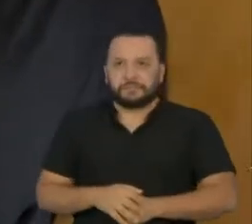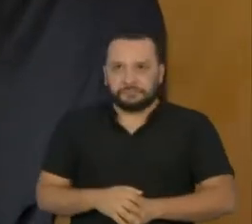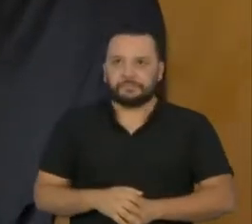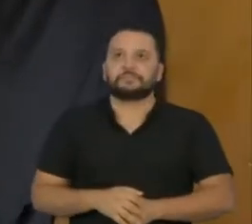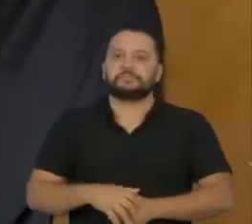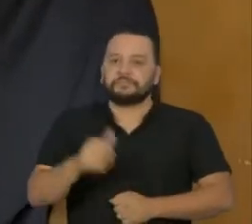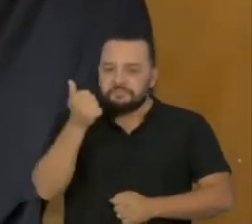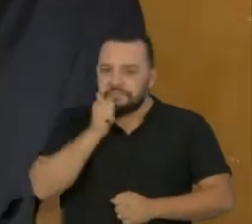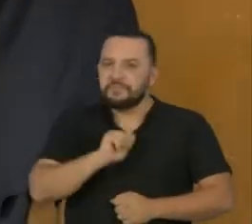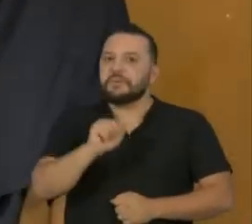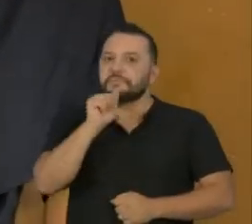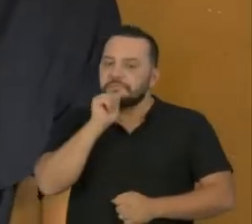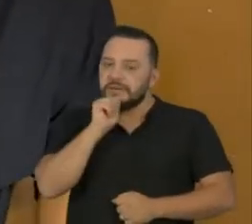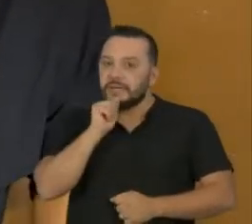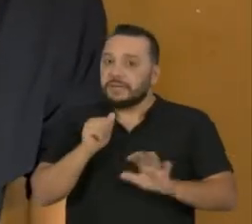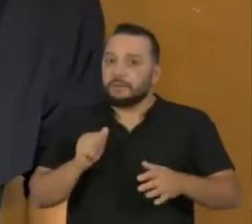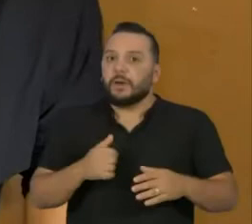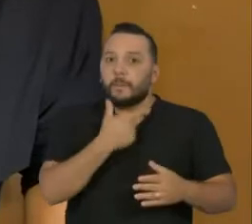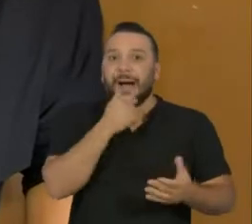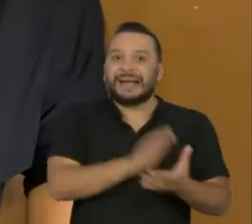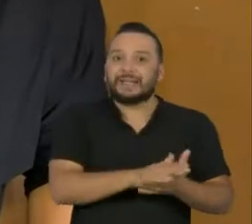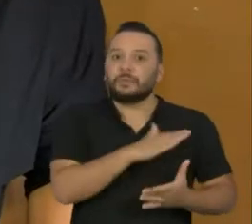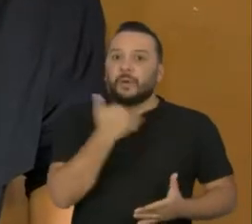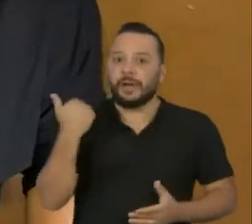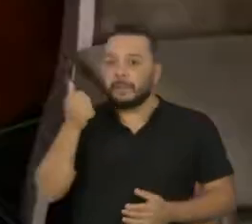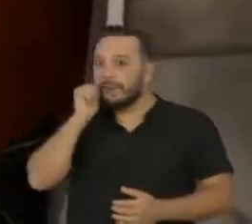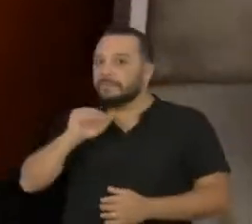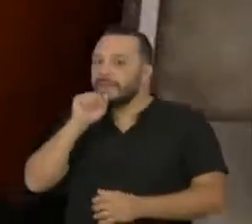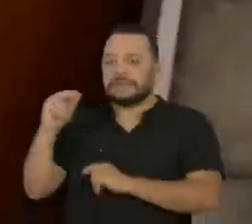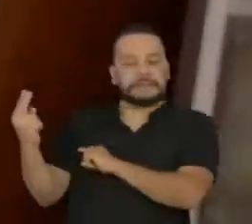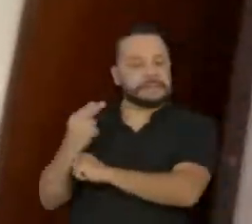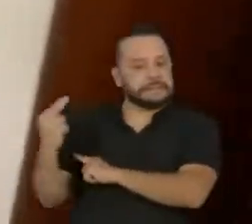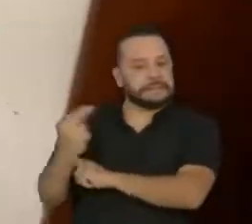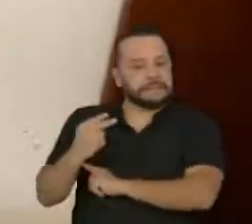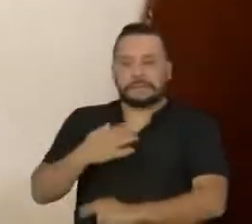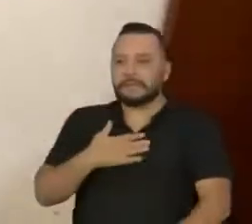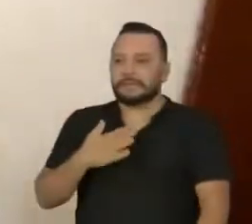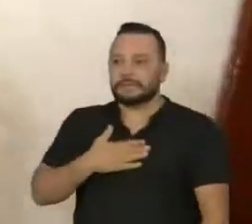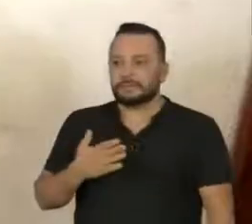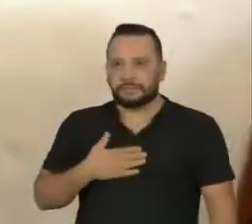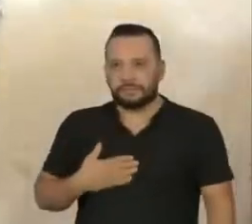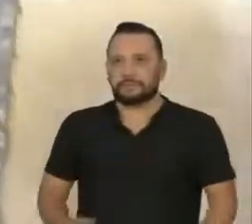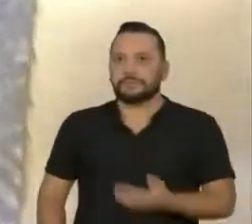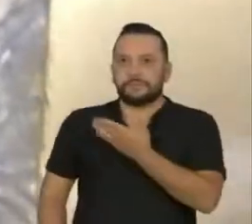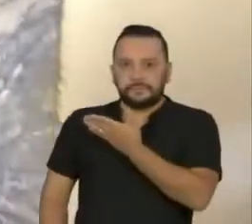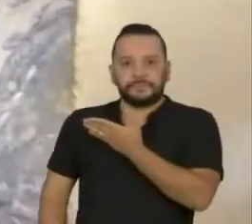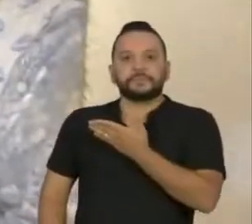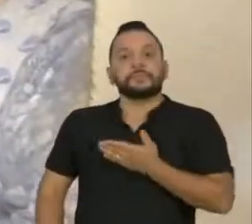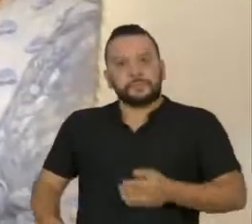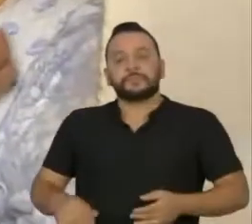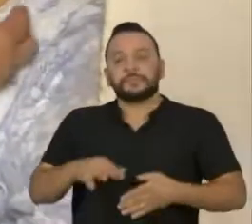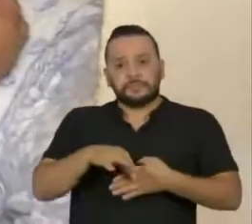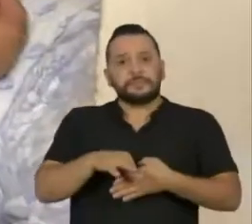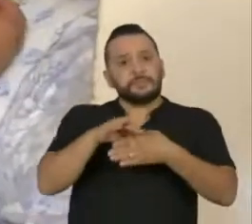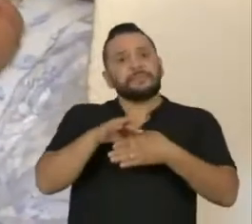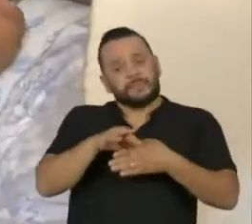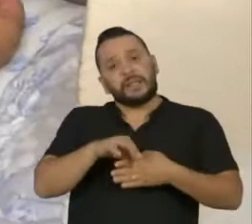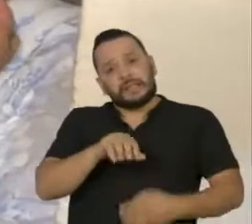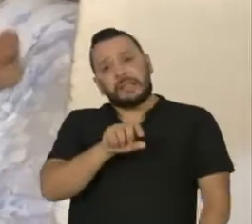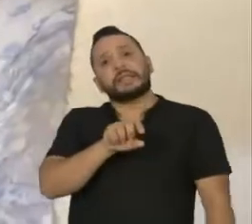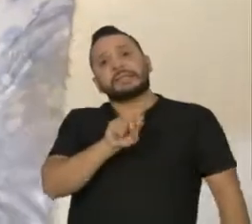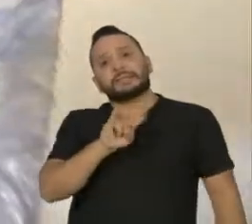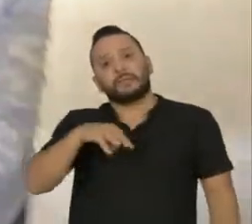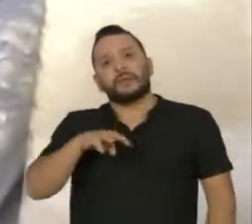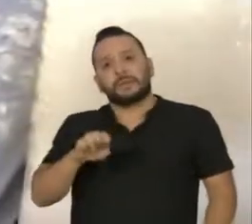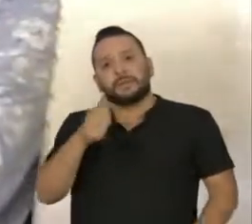fiquei viúva, eu nem sei o seria de mim, da minha filha. E como chefe de família, Simone ainda cuida da mãe.